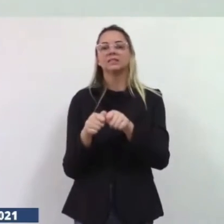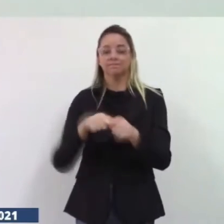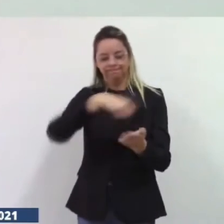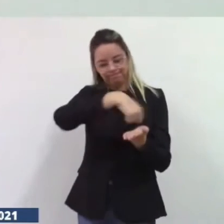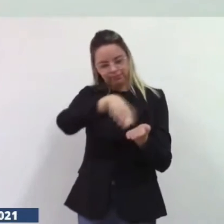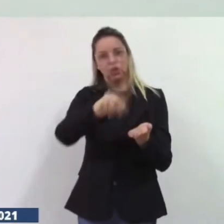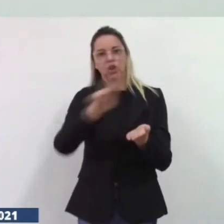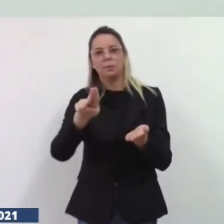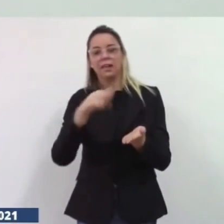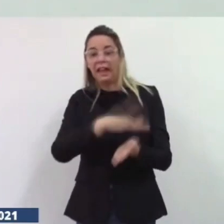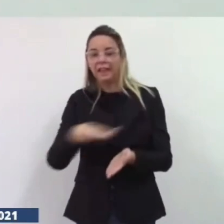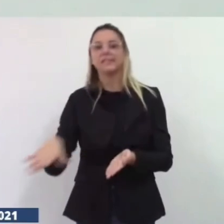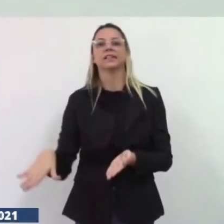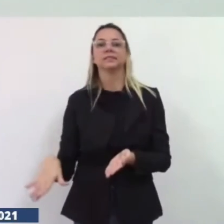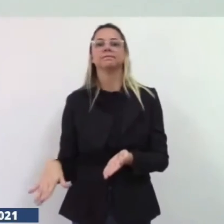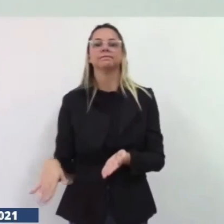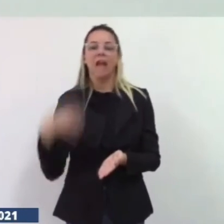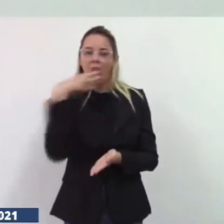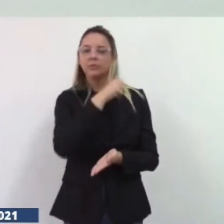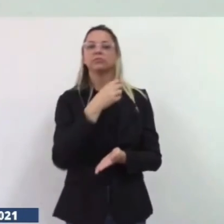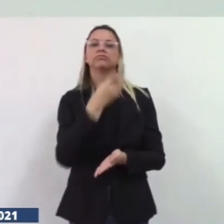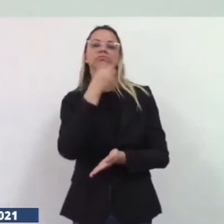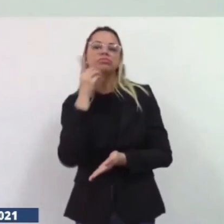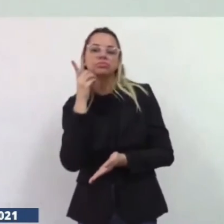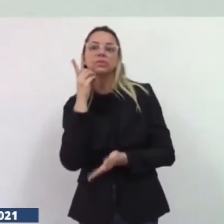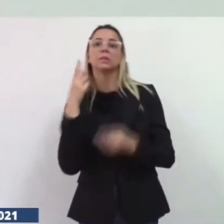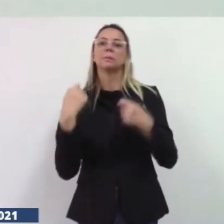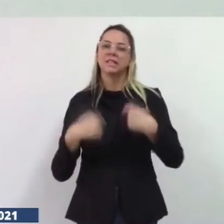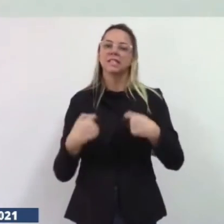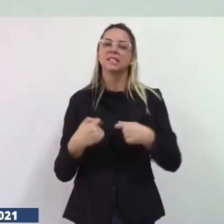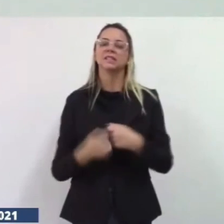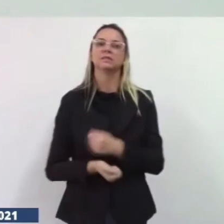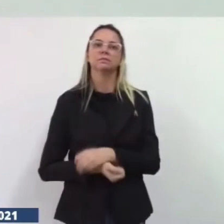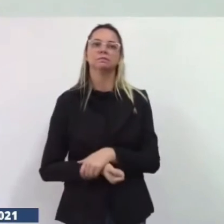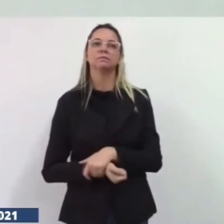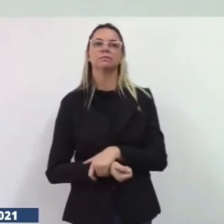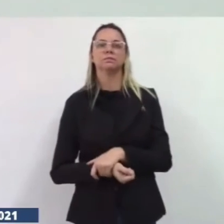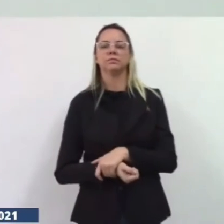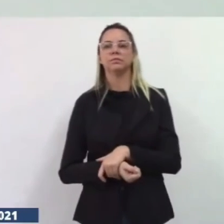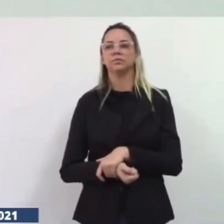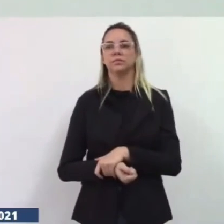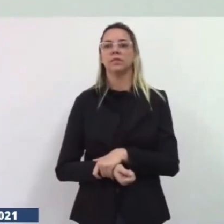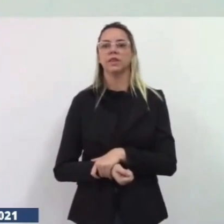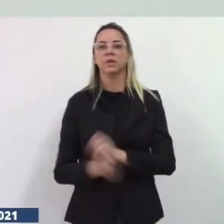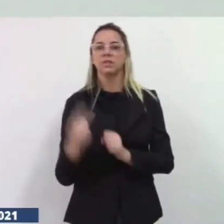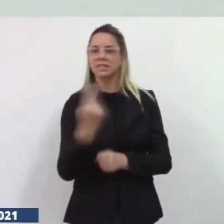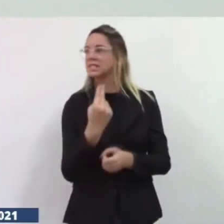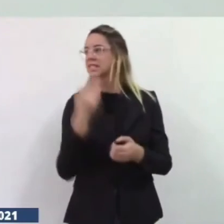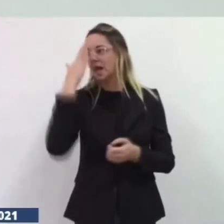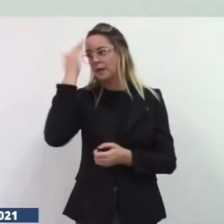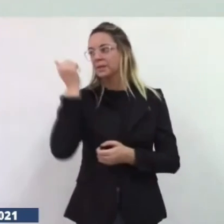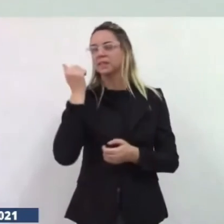se coloco o mais rápido possível para atender essas crianças que a gente sabe que tem que ter um cuidado